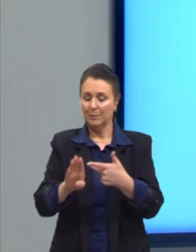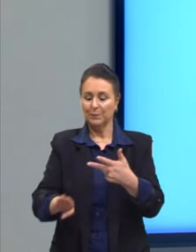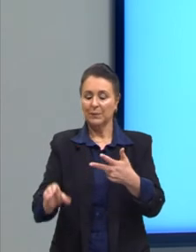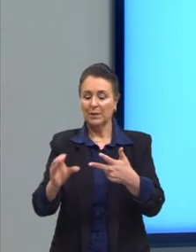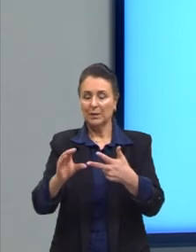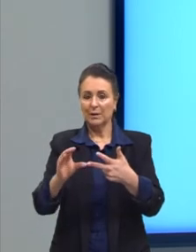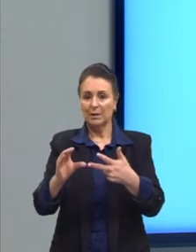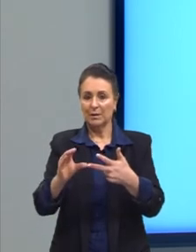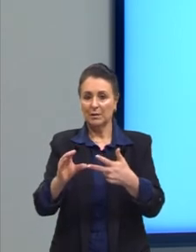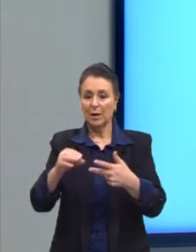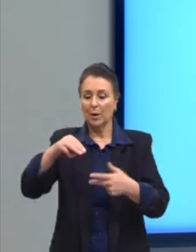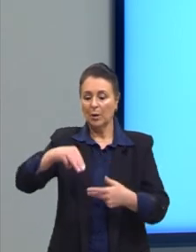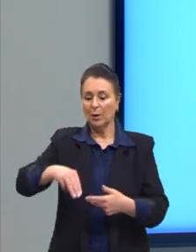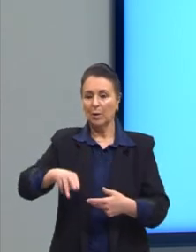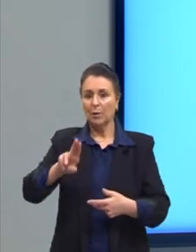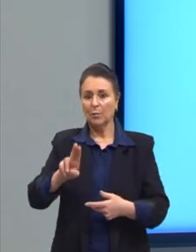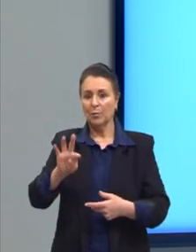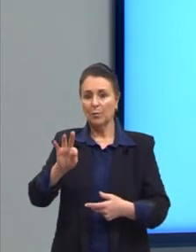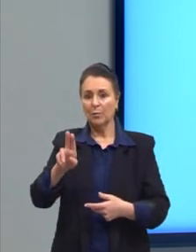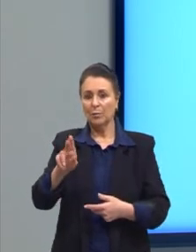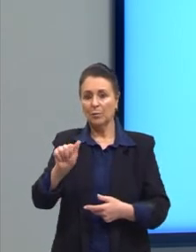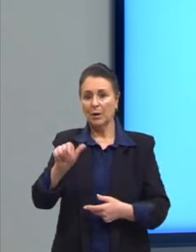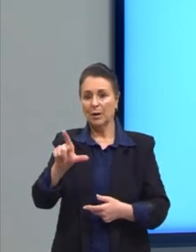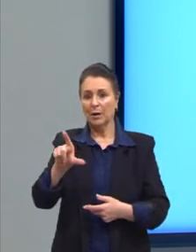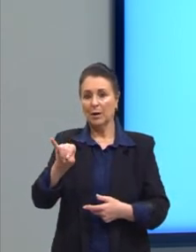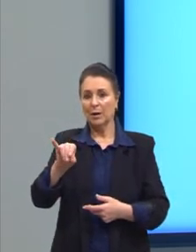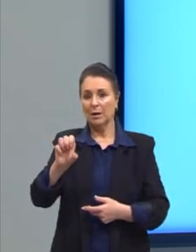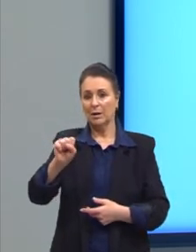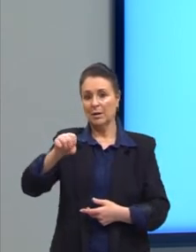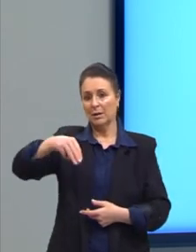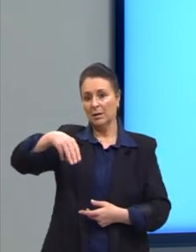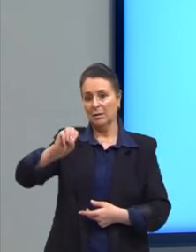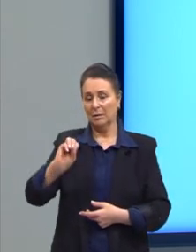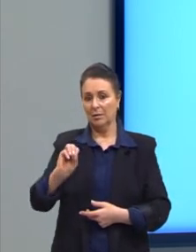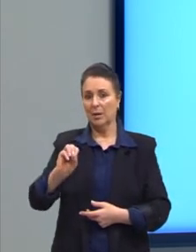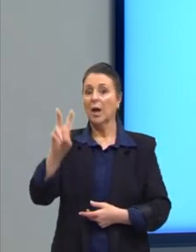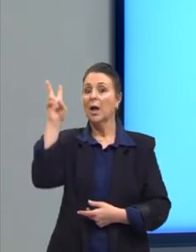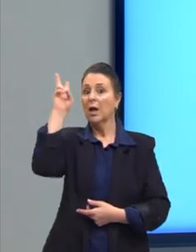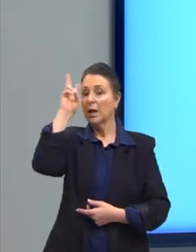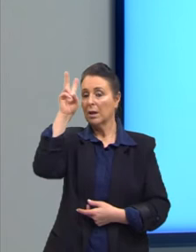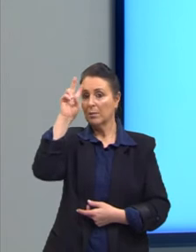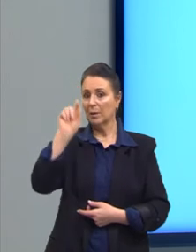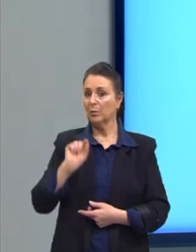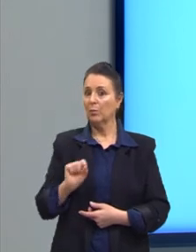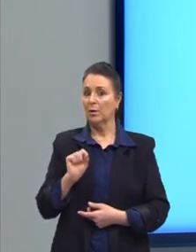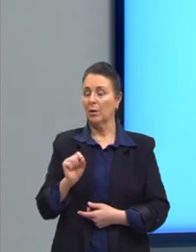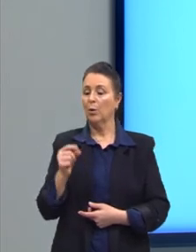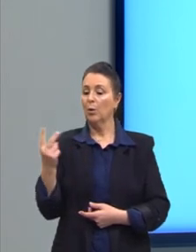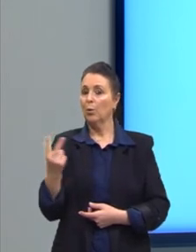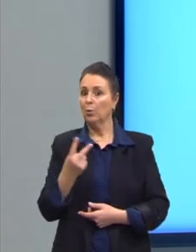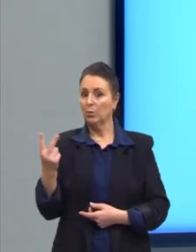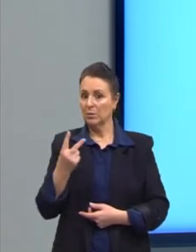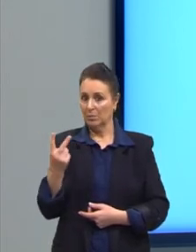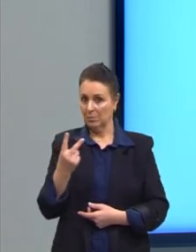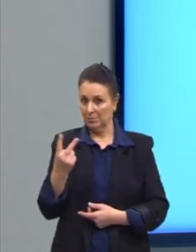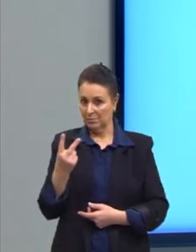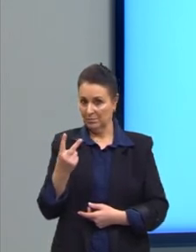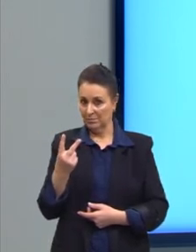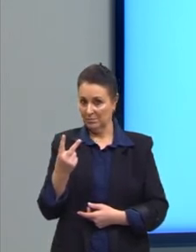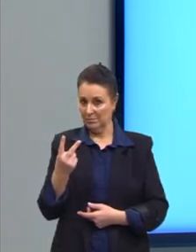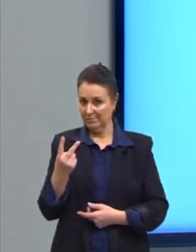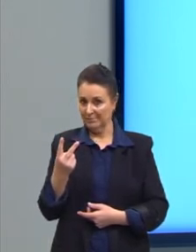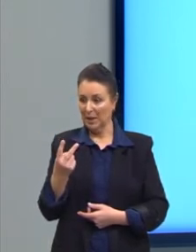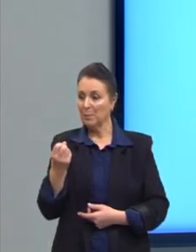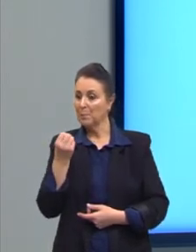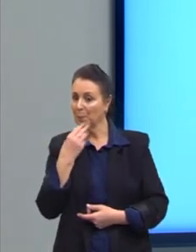Letra C, mutualismo. No mutualismo, lembrando, né, que ambos se beneficiam. Mas